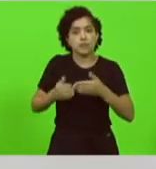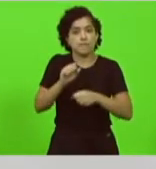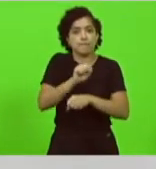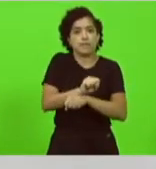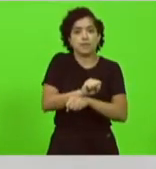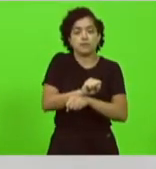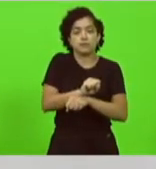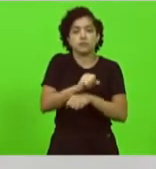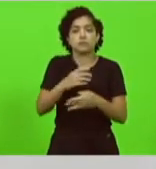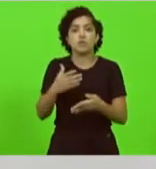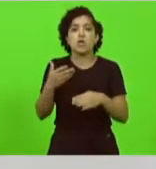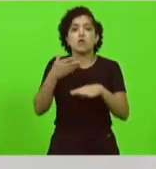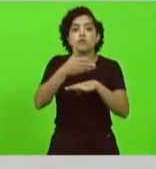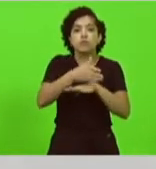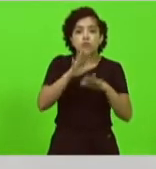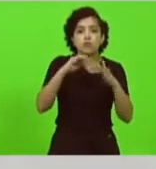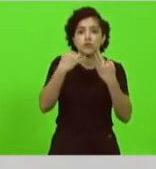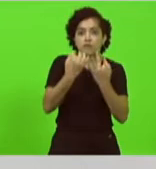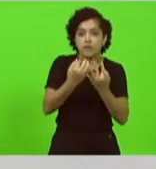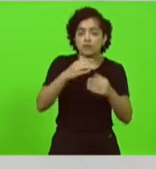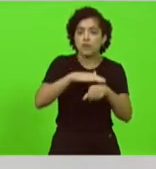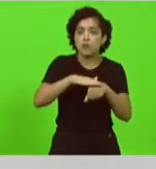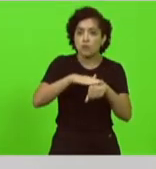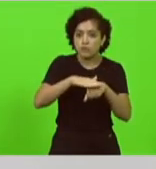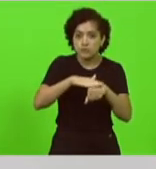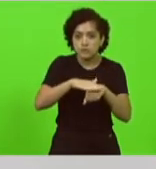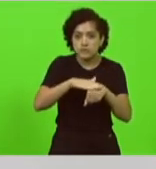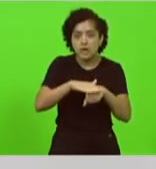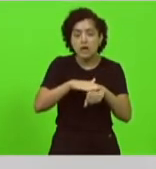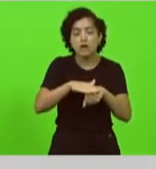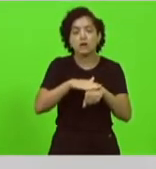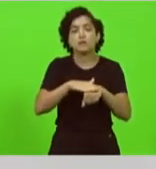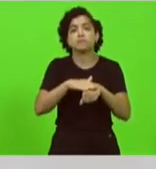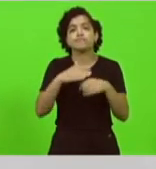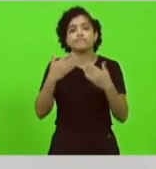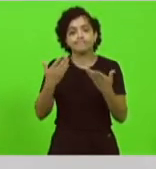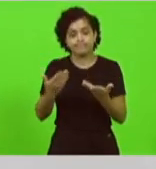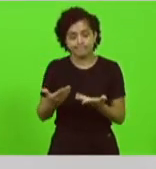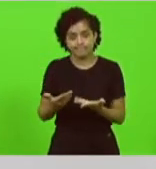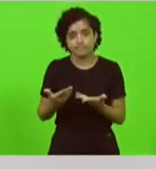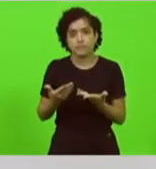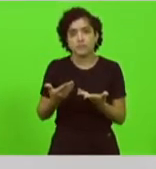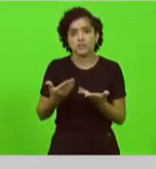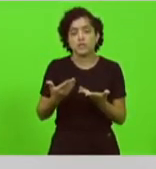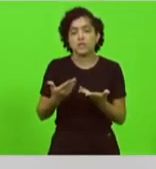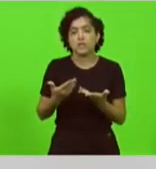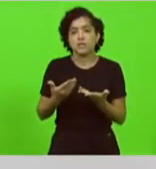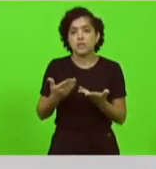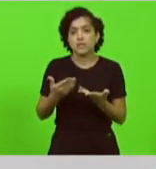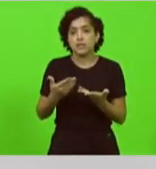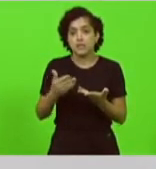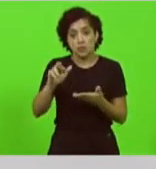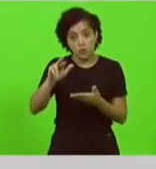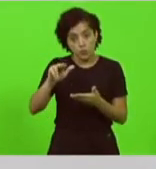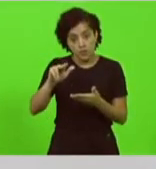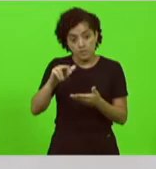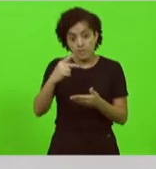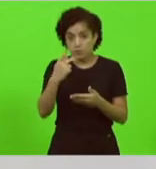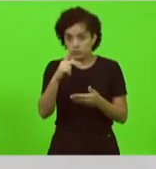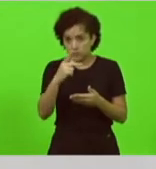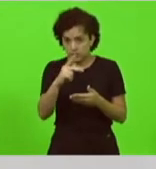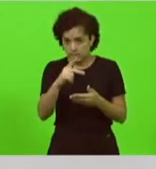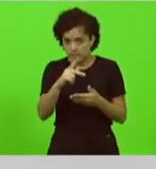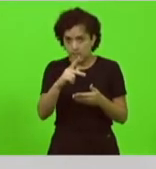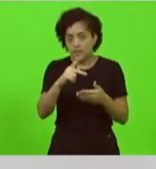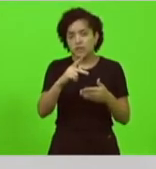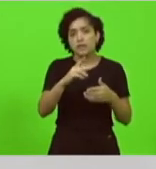a família não sabe o que fazer me procuraram eu levei então o irmão do paciente até a